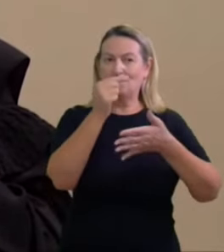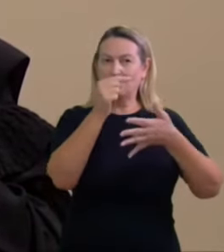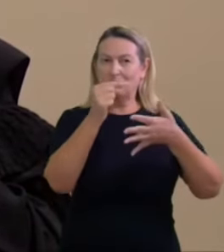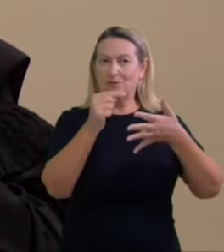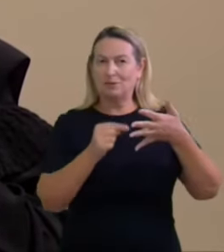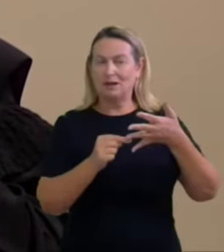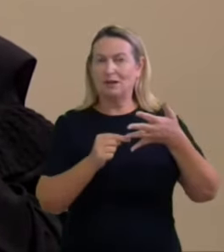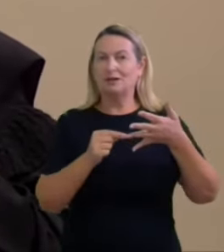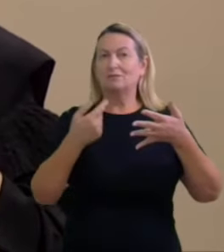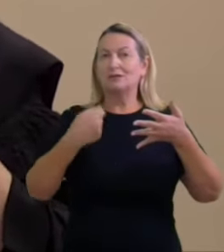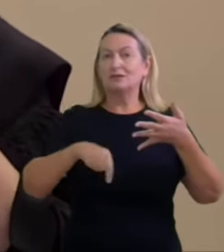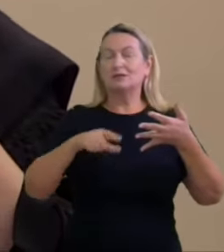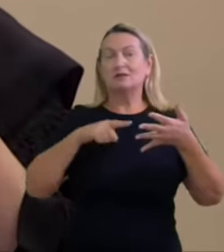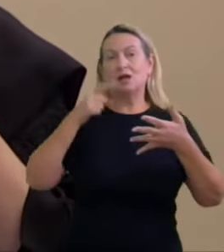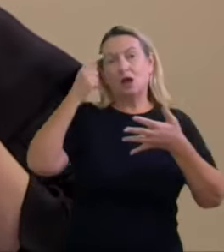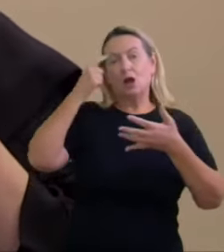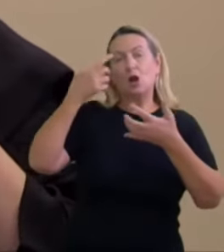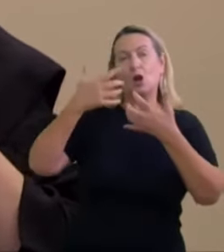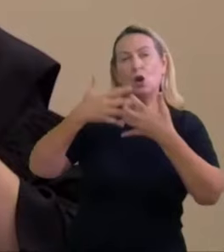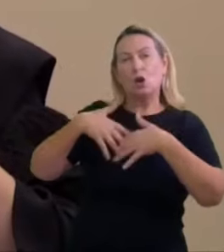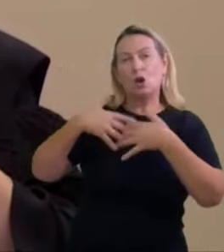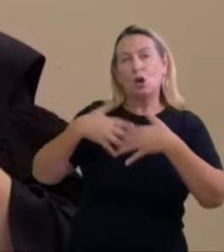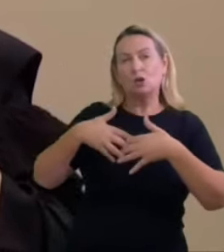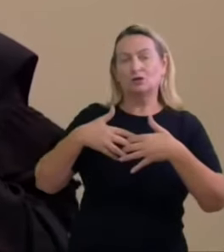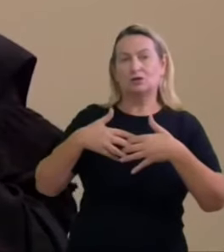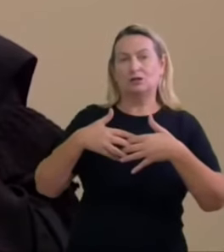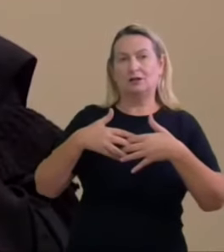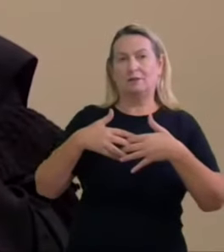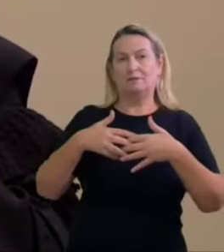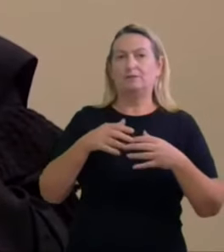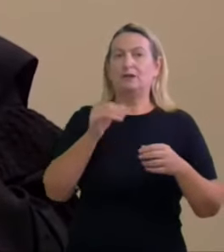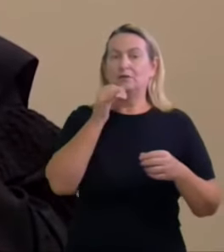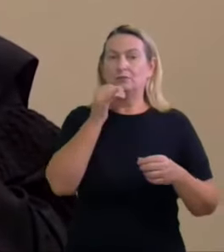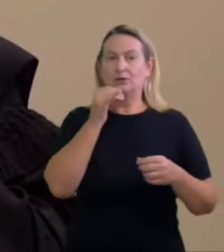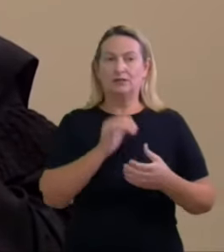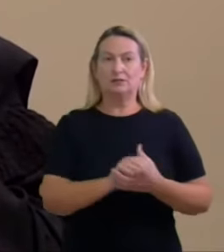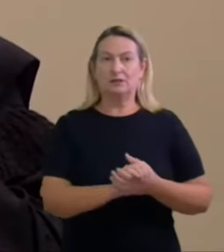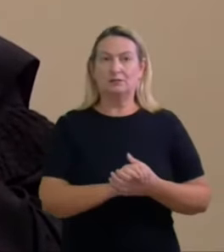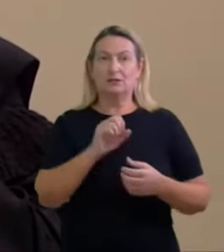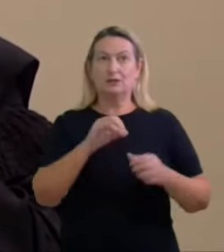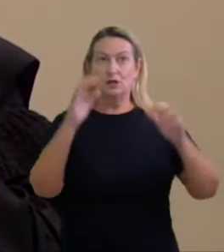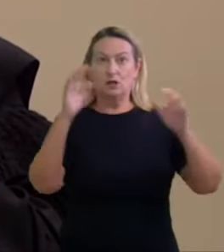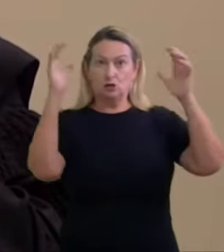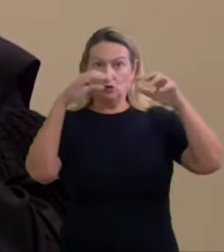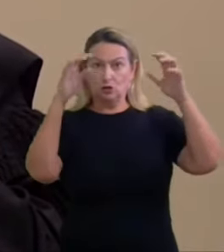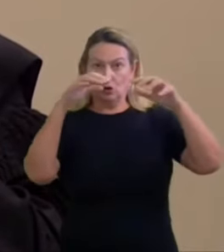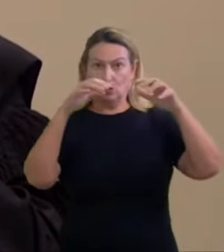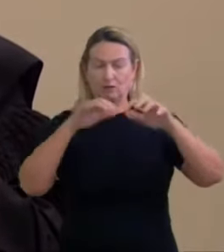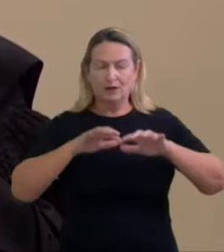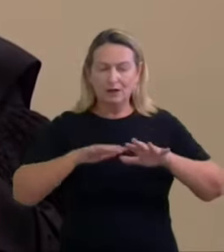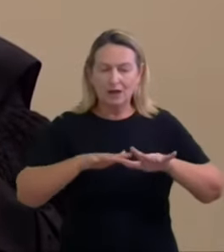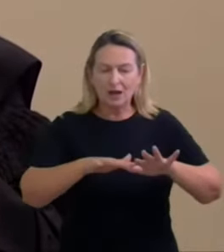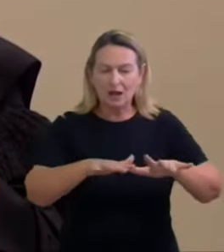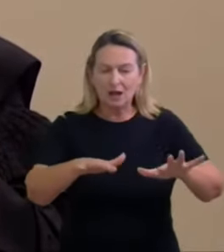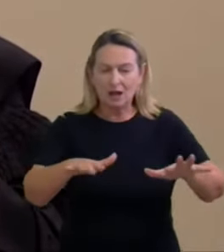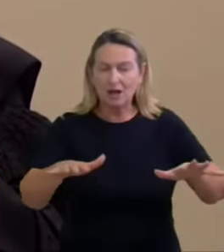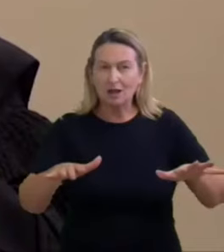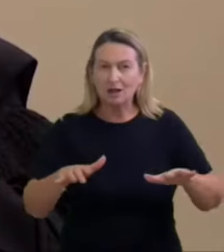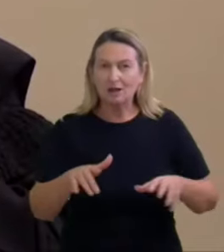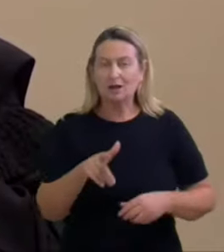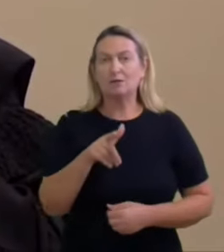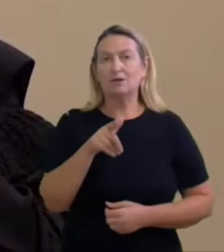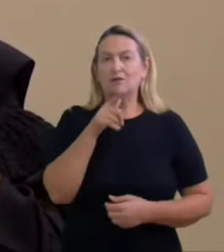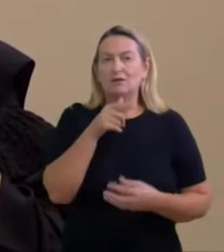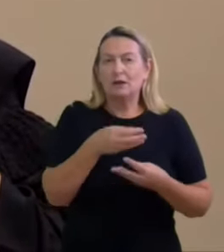lógica elas induzem a erro eu vou dar um exemplo de sofisma aspas quando chove a grama fica molhada hoje a grama está